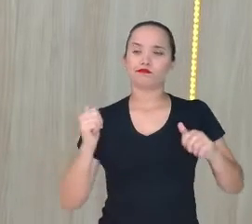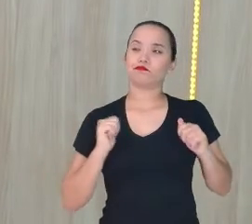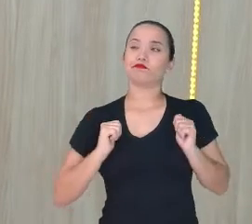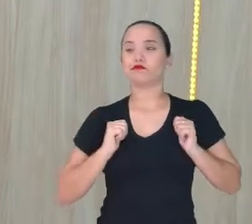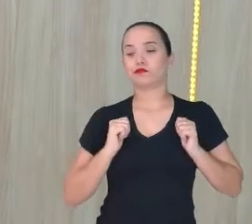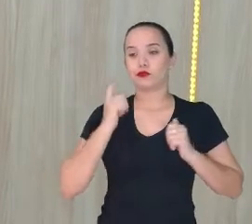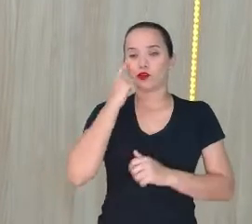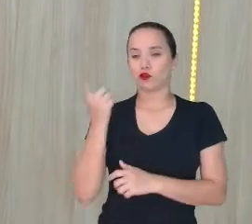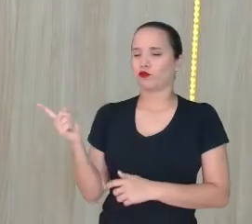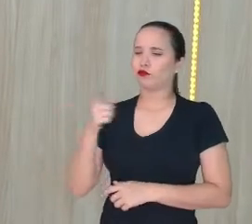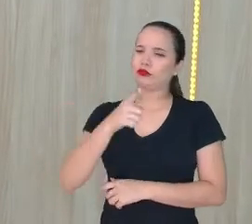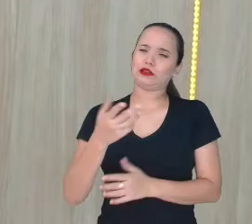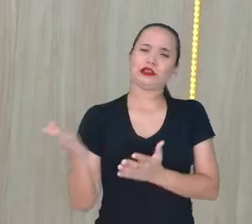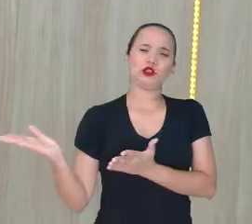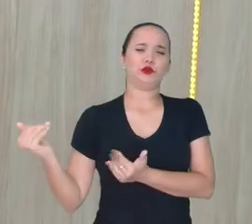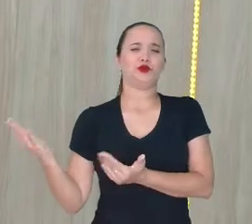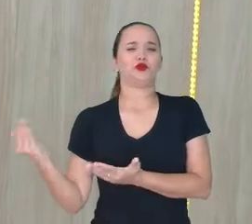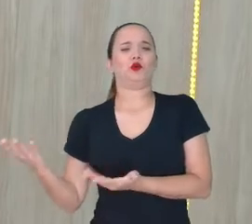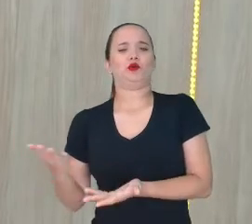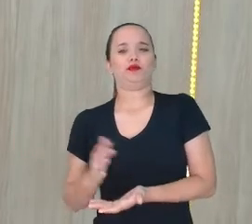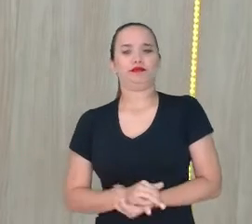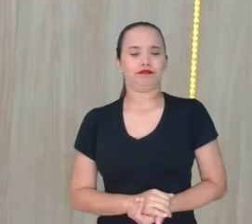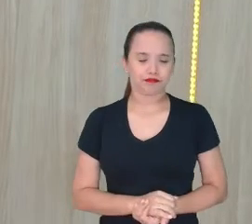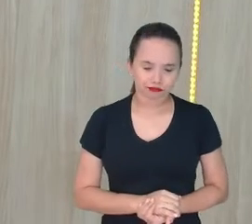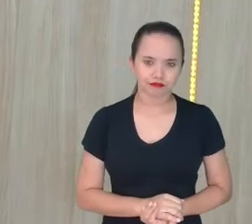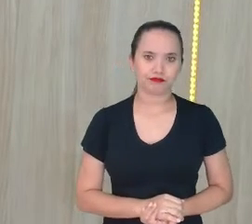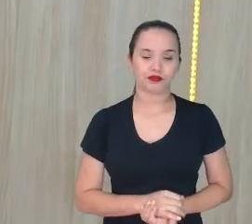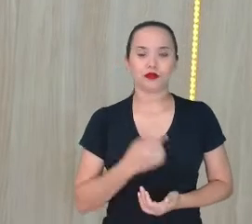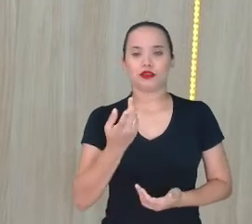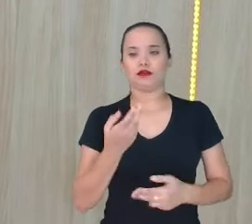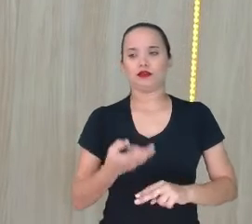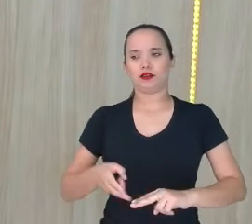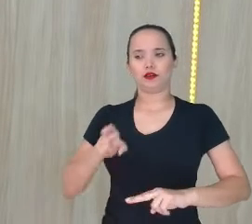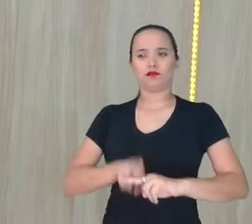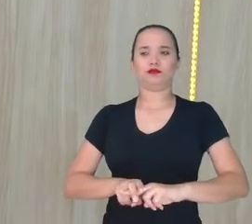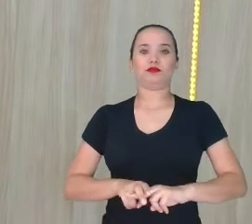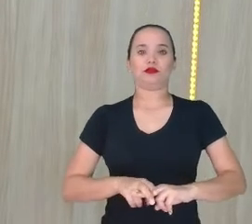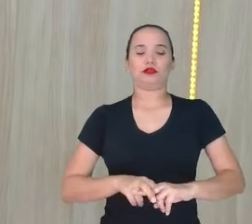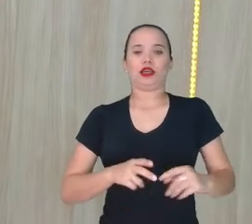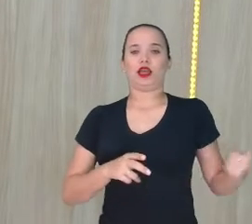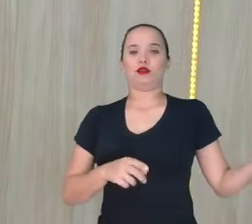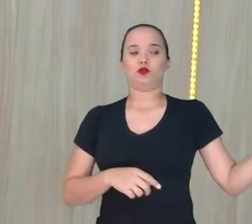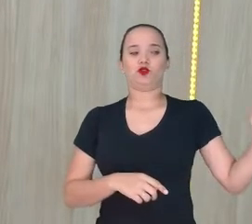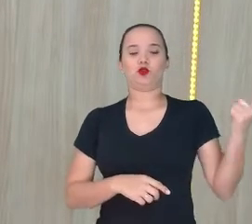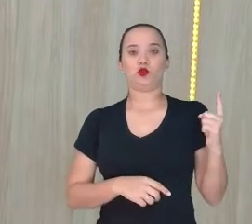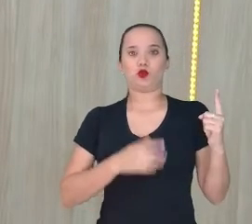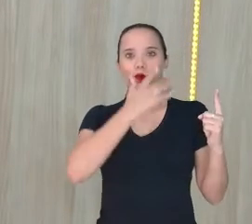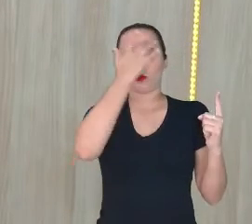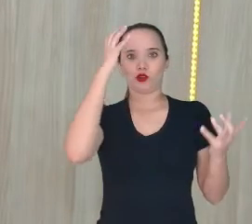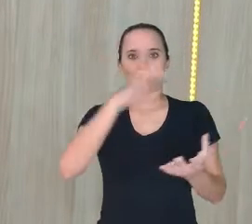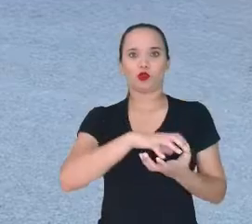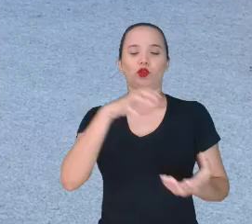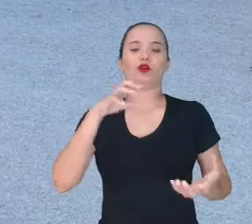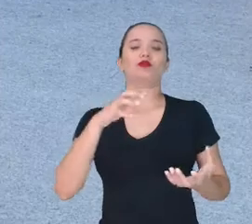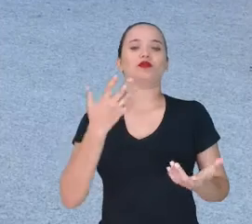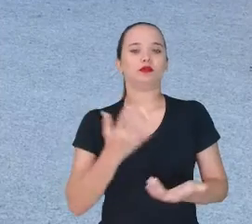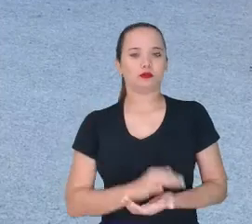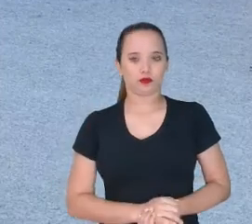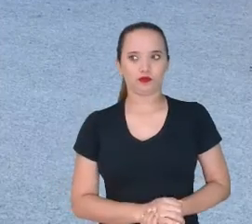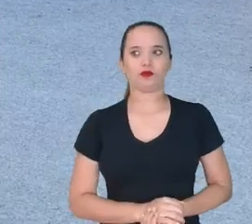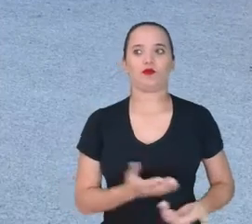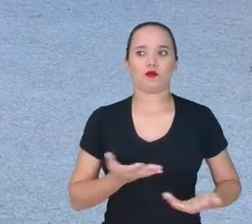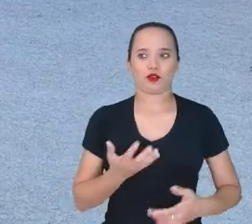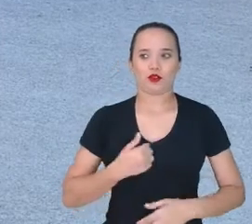Você jovem Aquela coisa toda Aí já vem a pessoa idosa Né professor Nenhum Fez até a